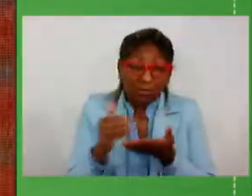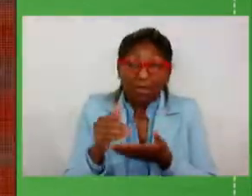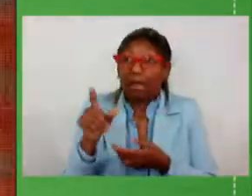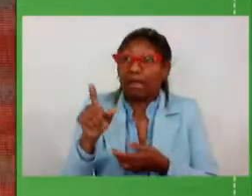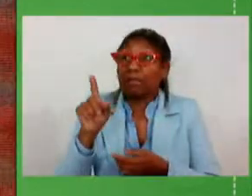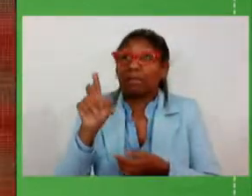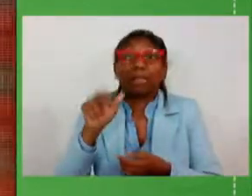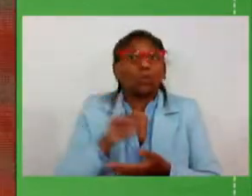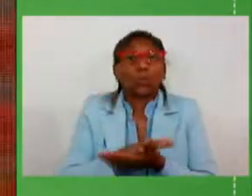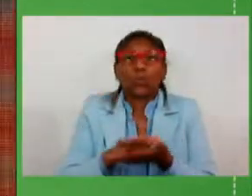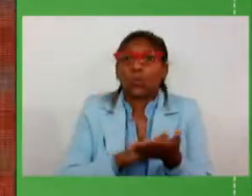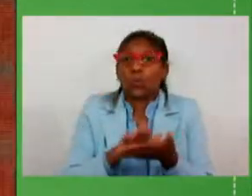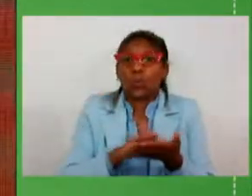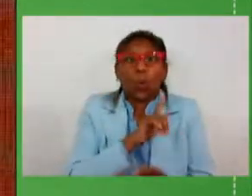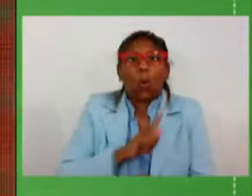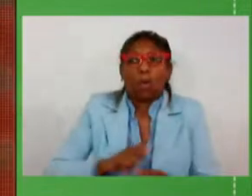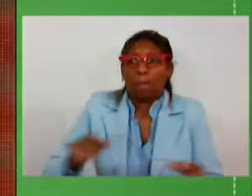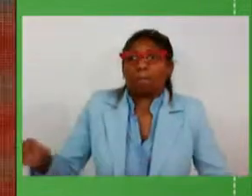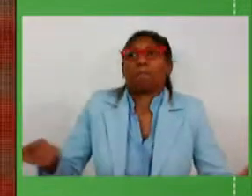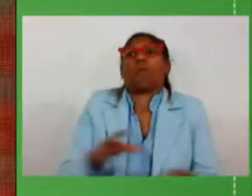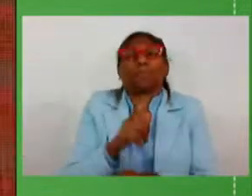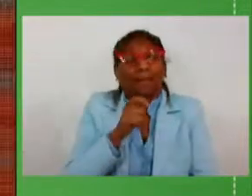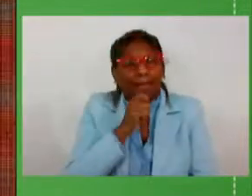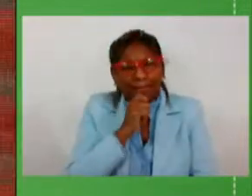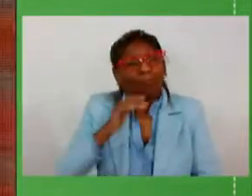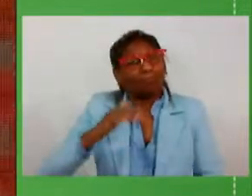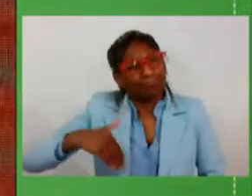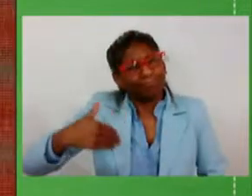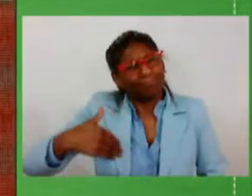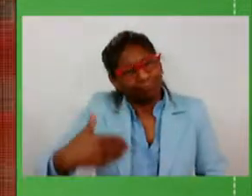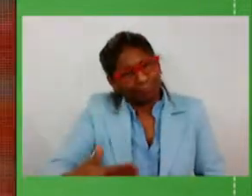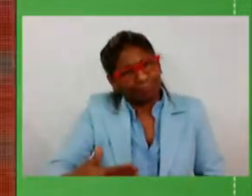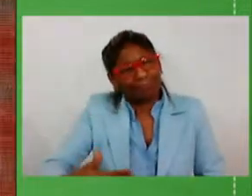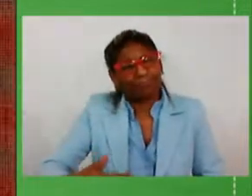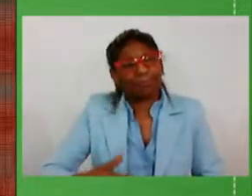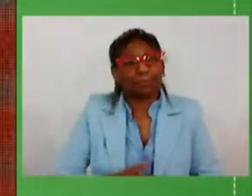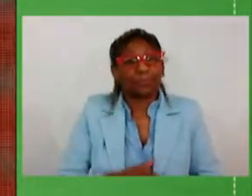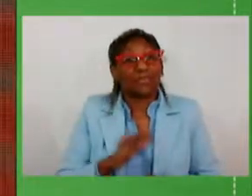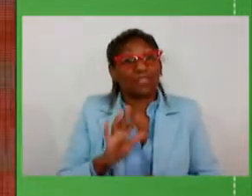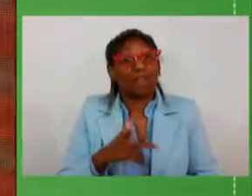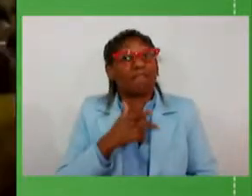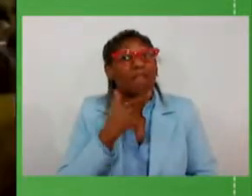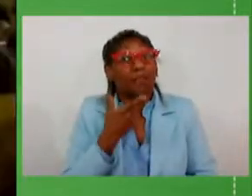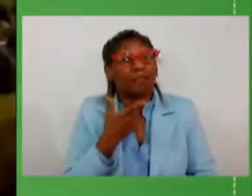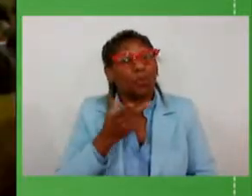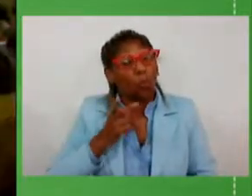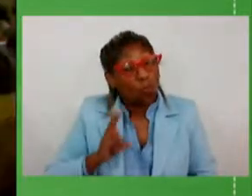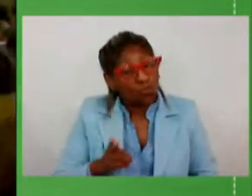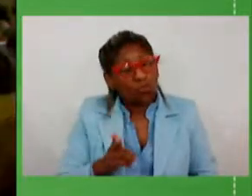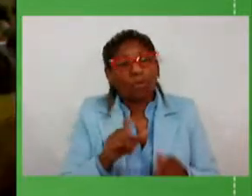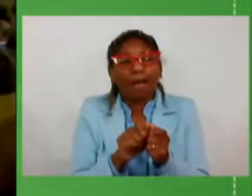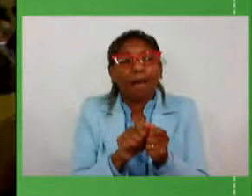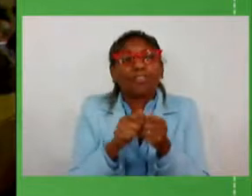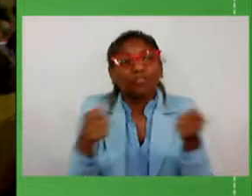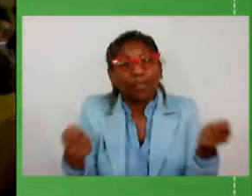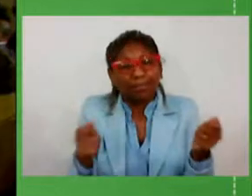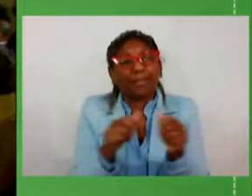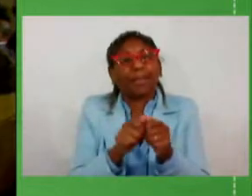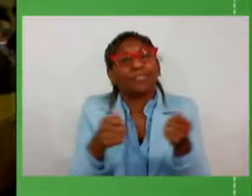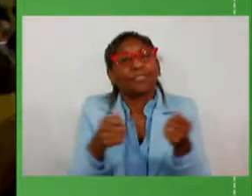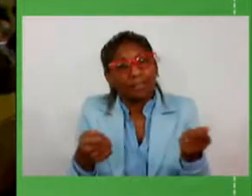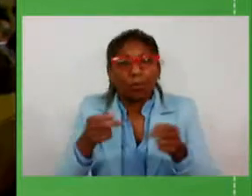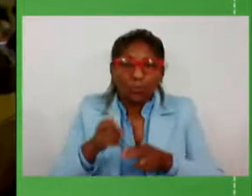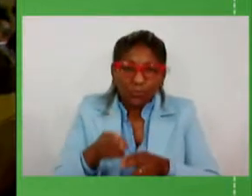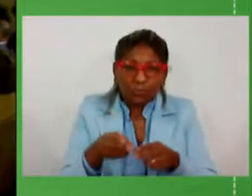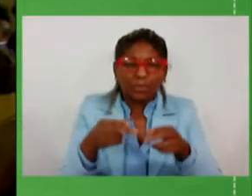dois o Rio Grande do Sul precisa e o deputado Gabriel falou muito corretamente de uma continuidade de agenda né que reestruture as